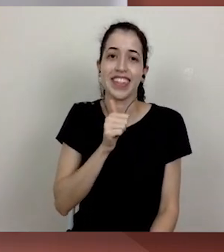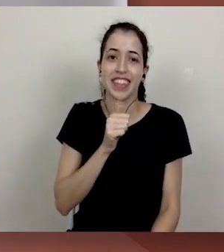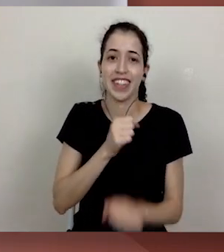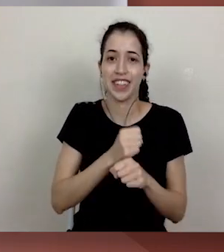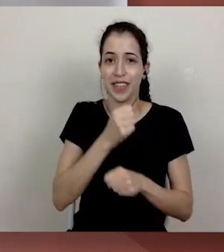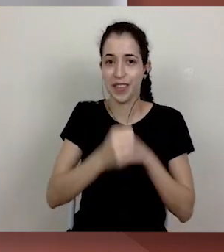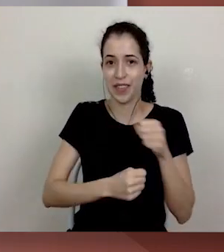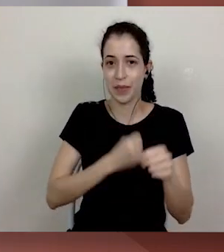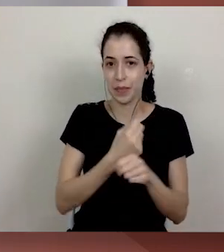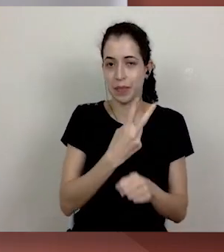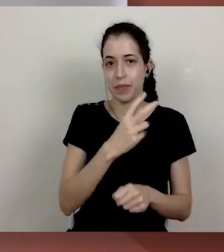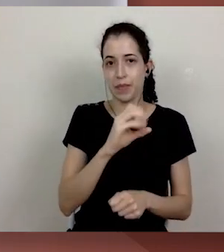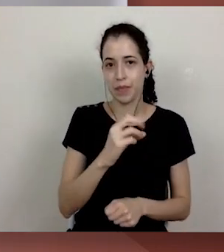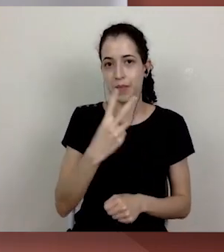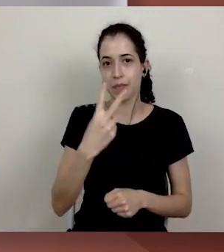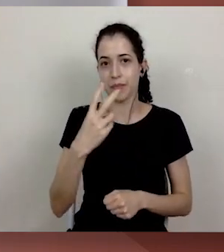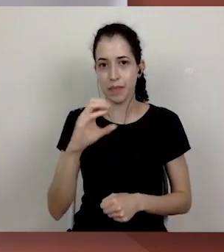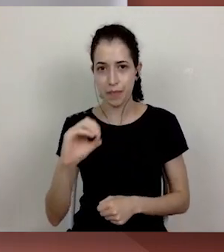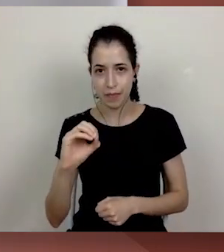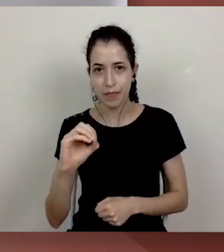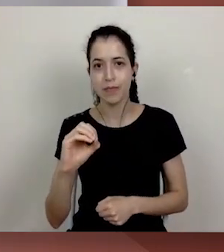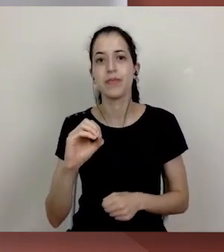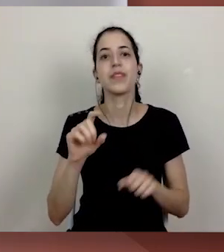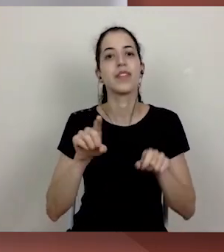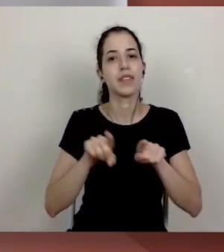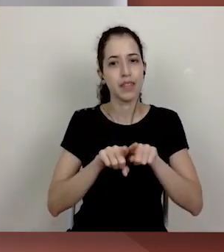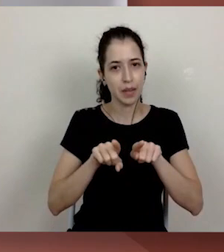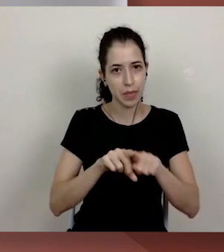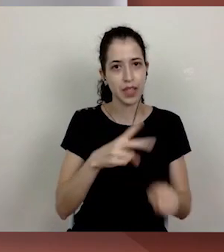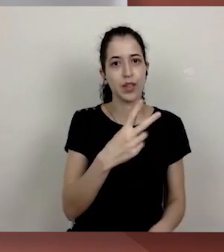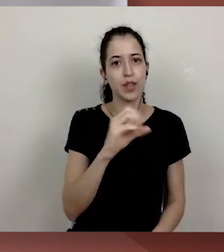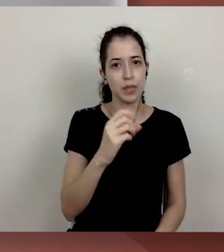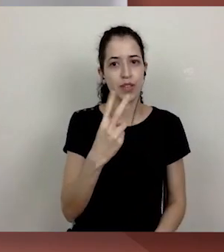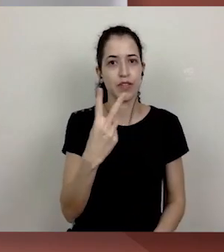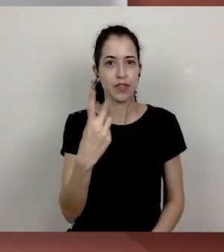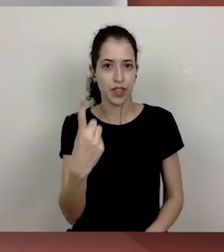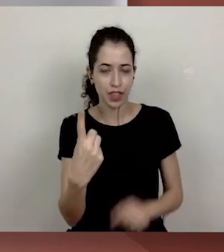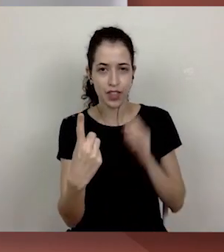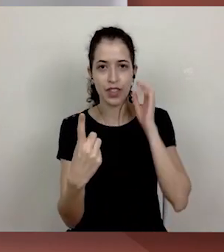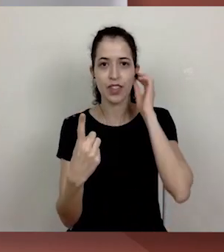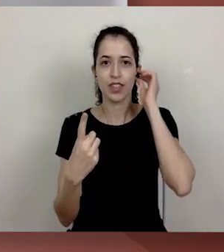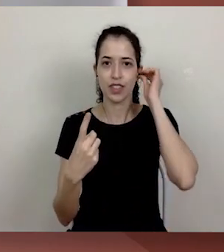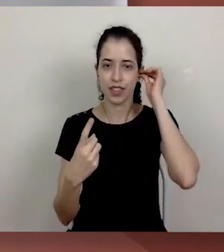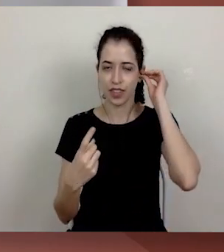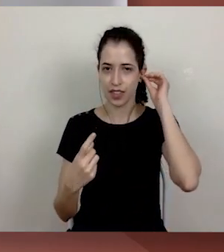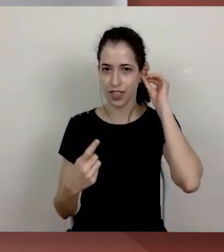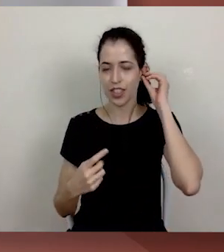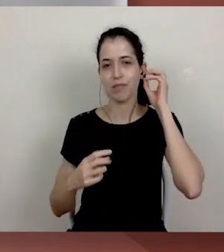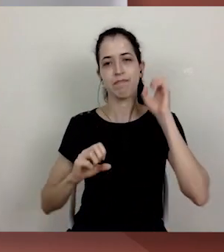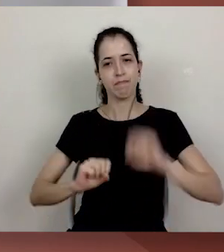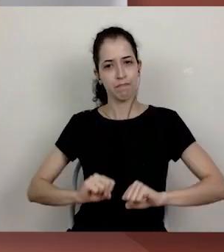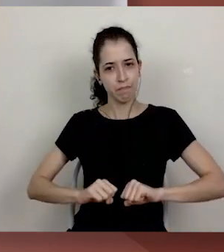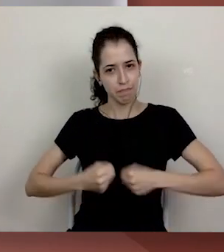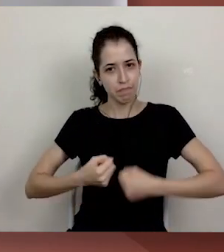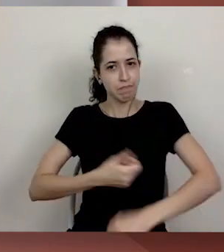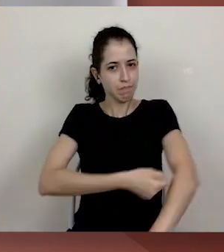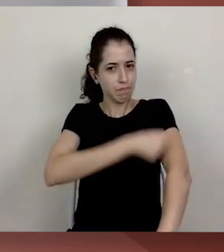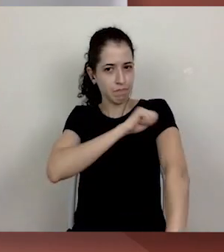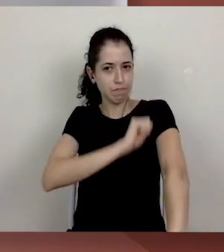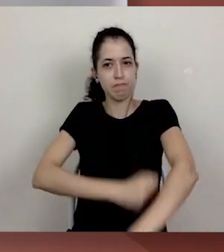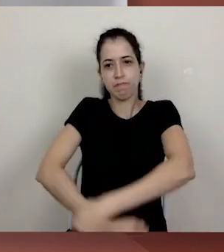em 2020 e 2021 levantaram as mangas e escolheram, em vez do